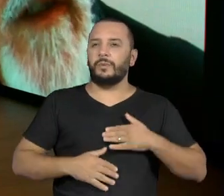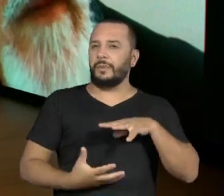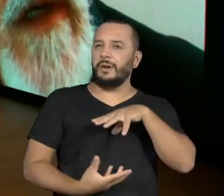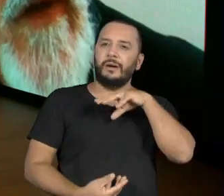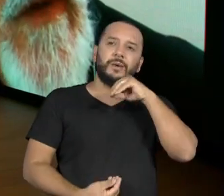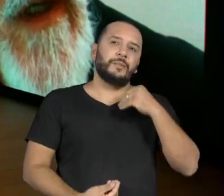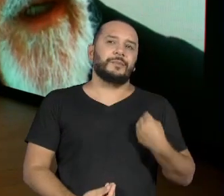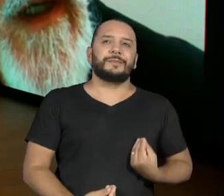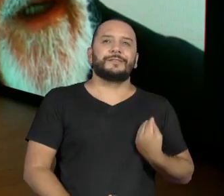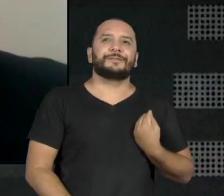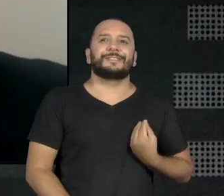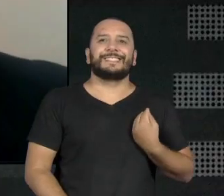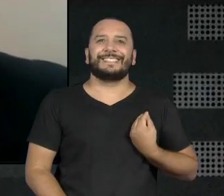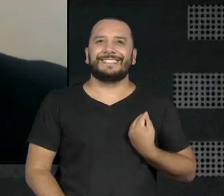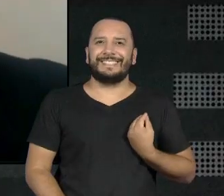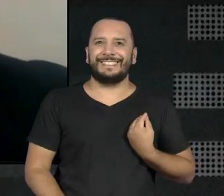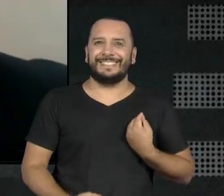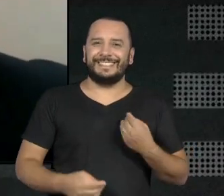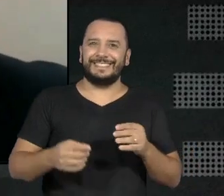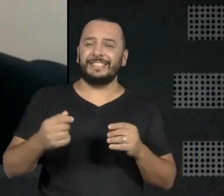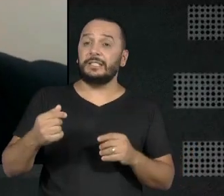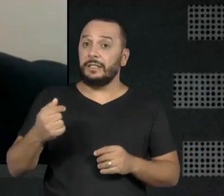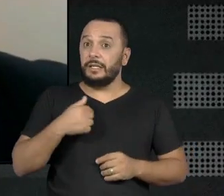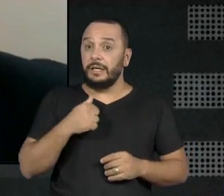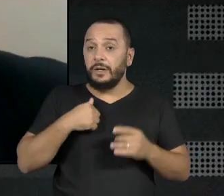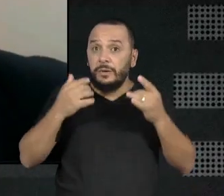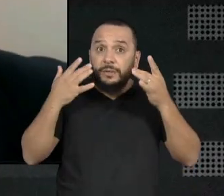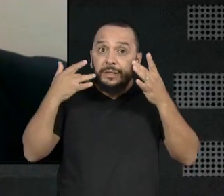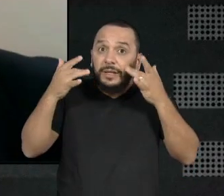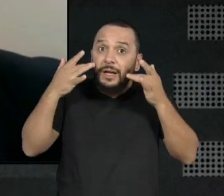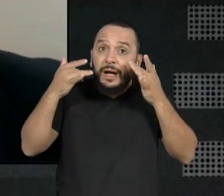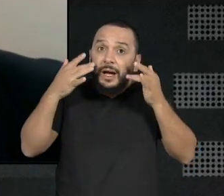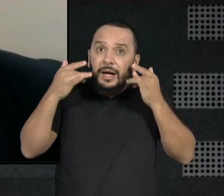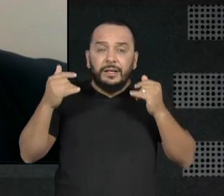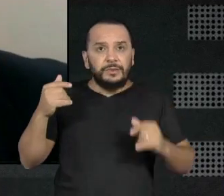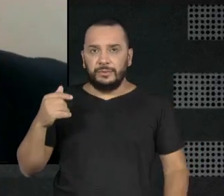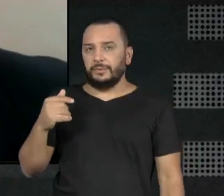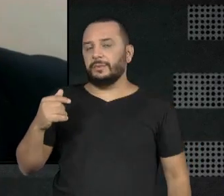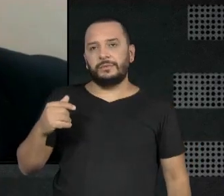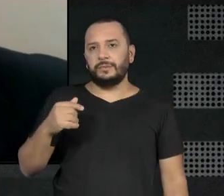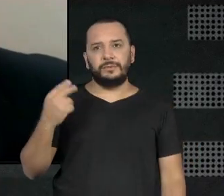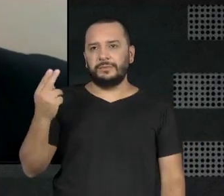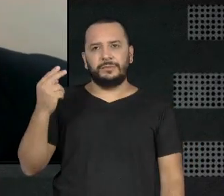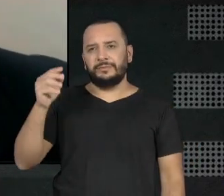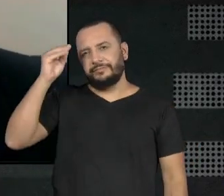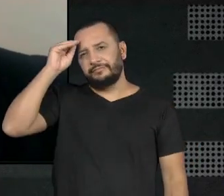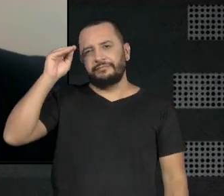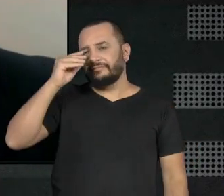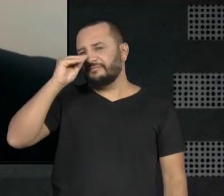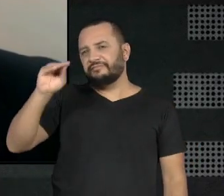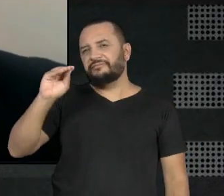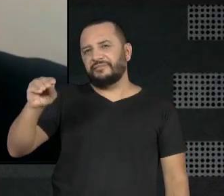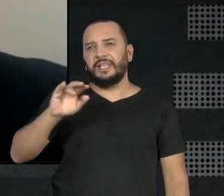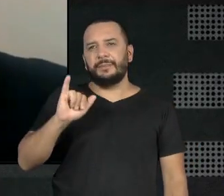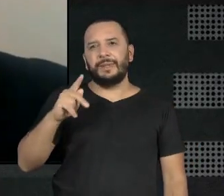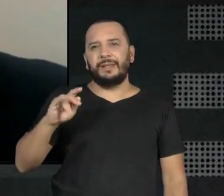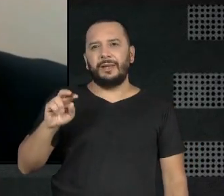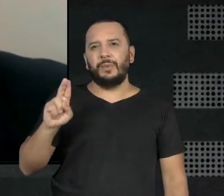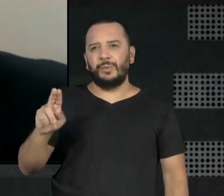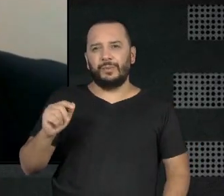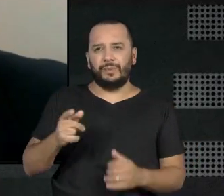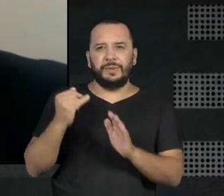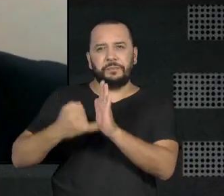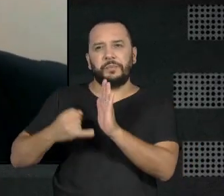da minha vida mesmo. Eu sempre falo, quando eu estou em cena, não pode entrar uma conta de PTU, sabe, não tem ninguém para sair correndo com